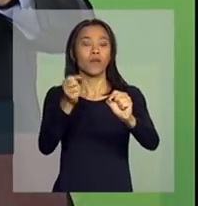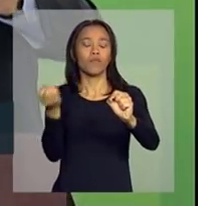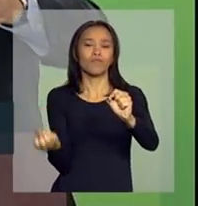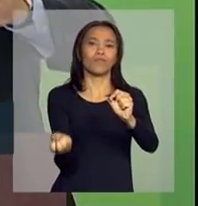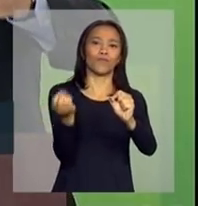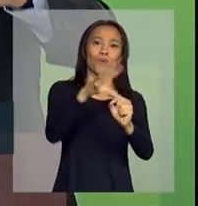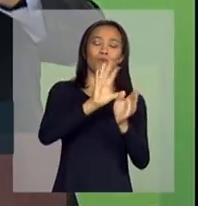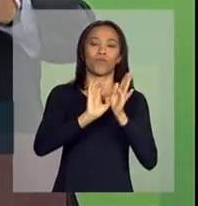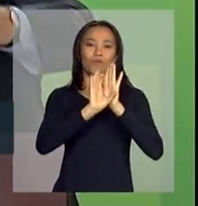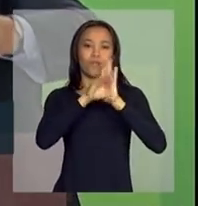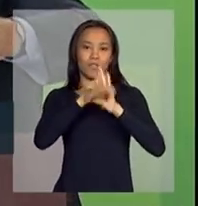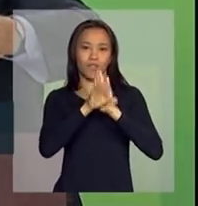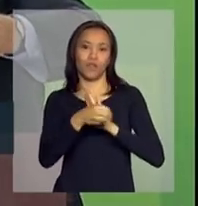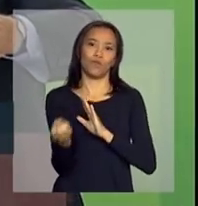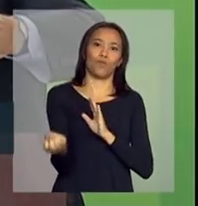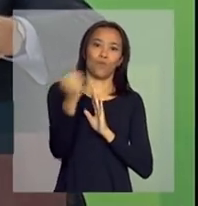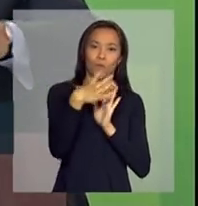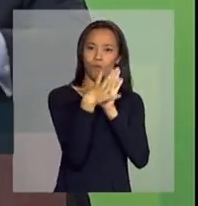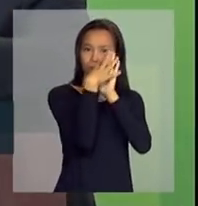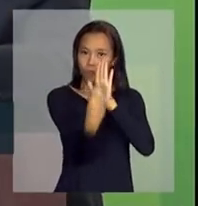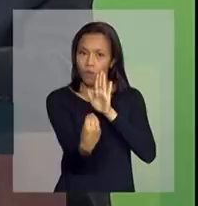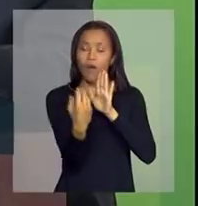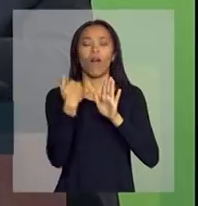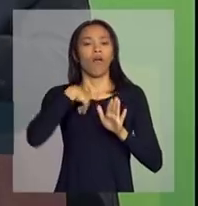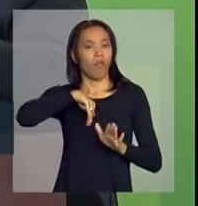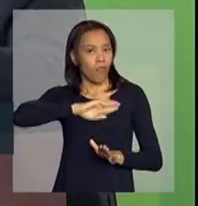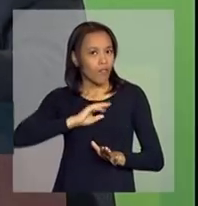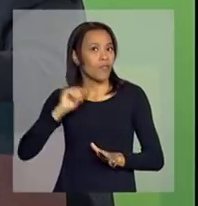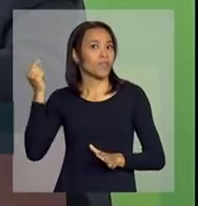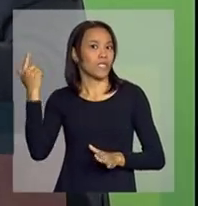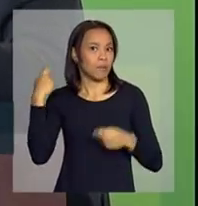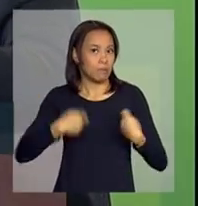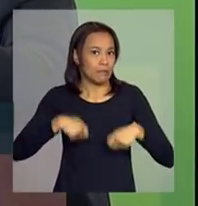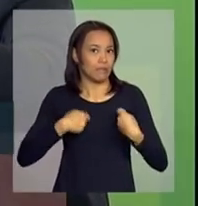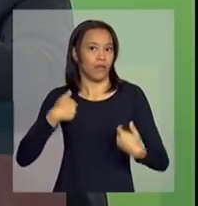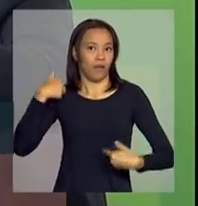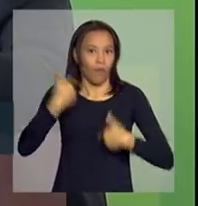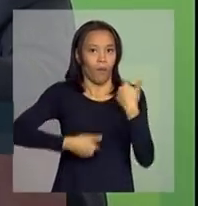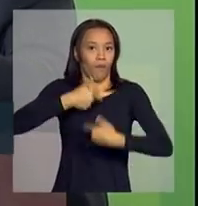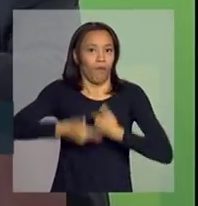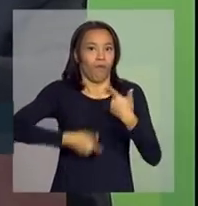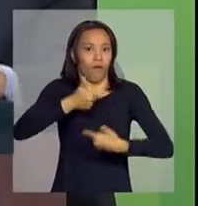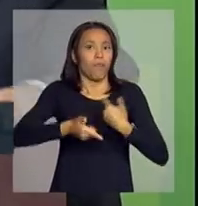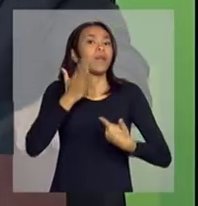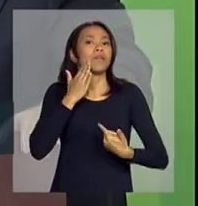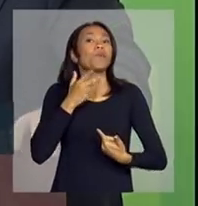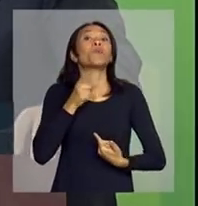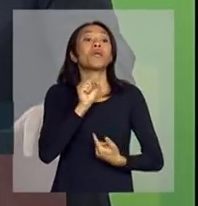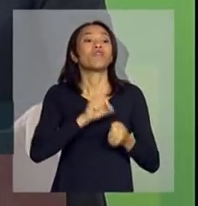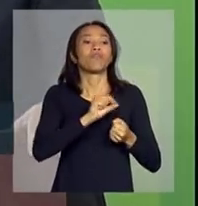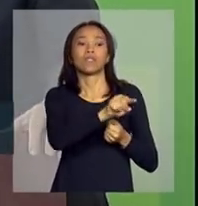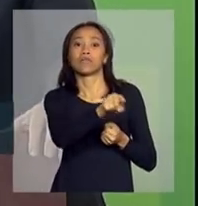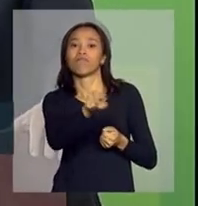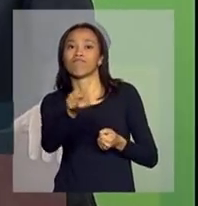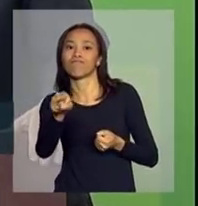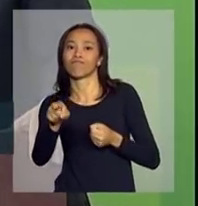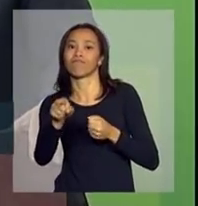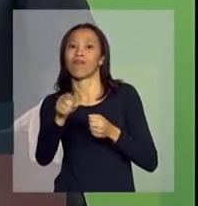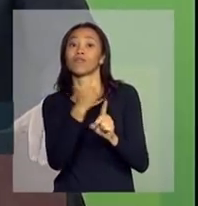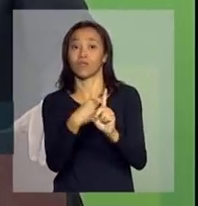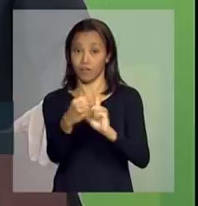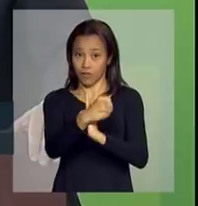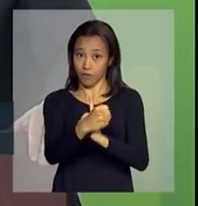novo conceito e um novo modelo. Nós vamos ter que correr atrás para saber o que eles estão fazendo. Hoje,